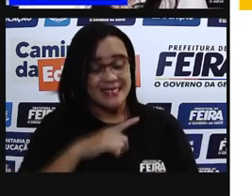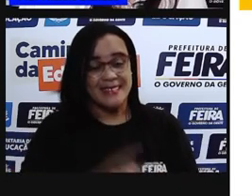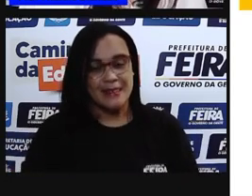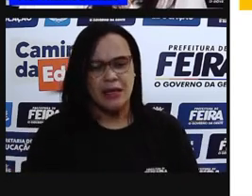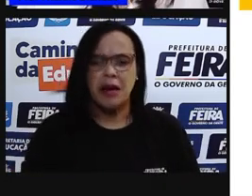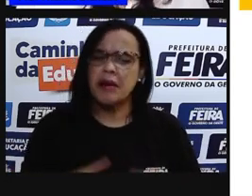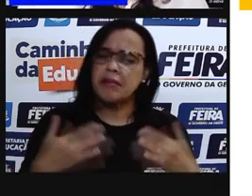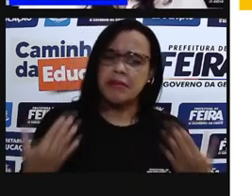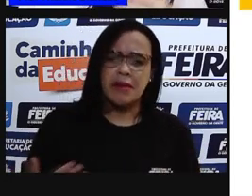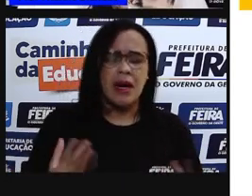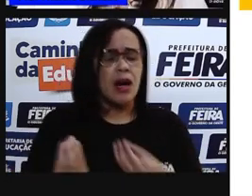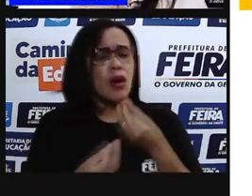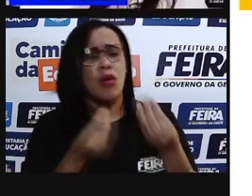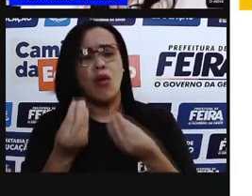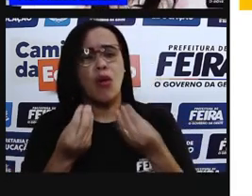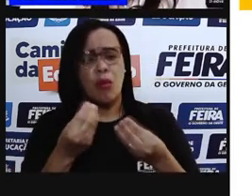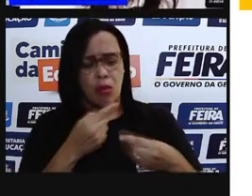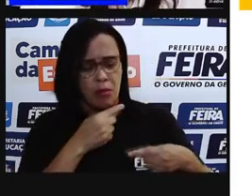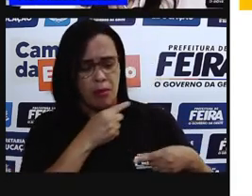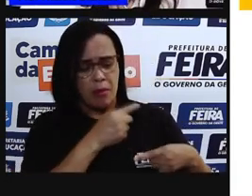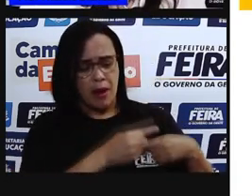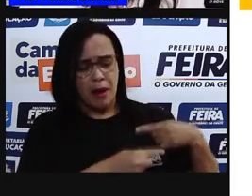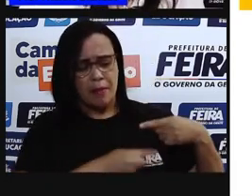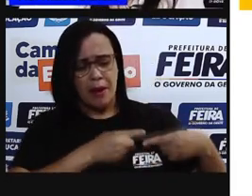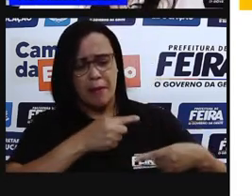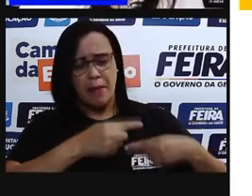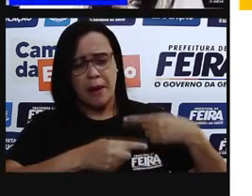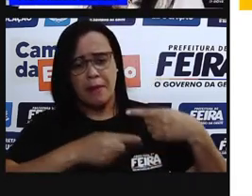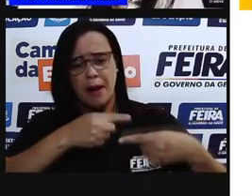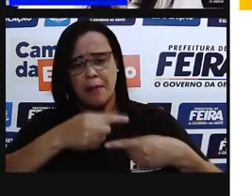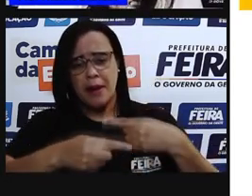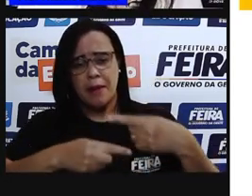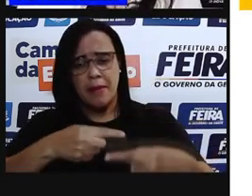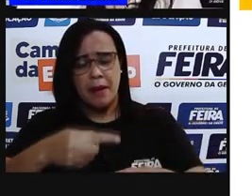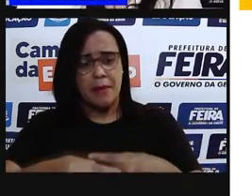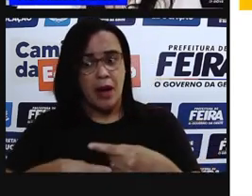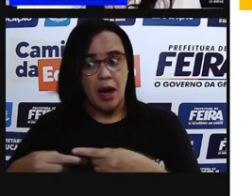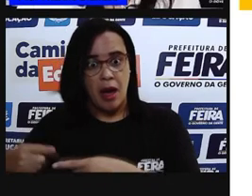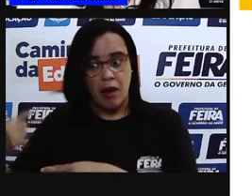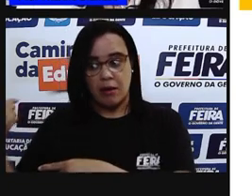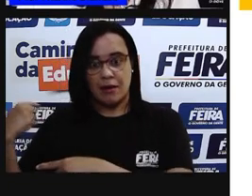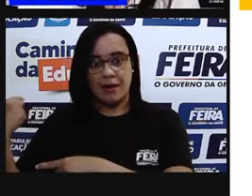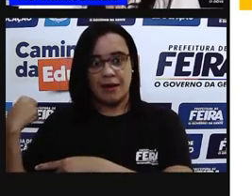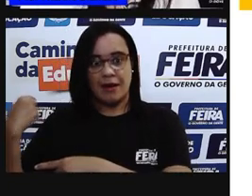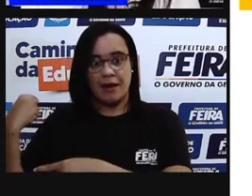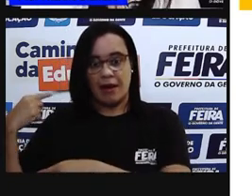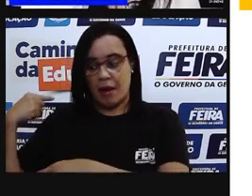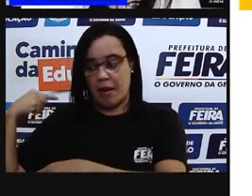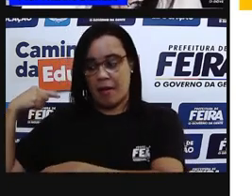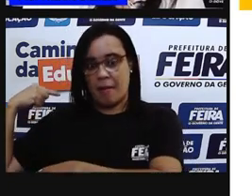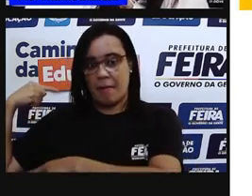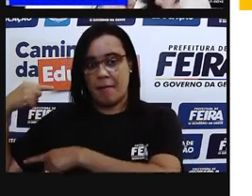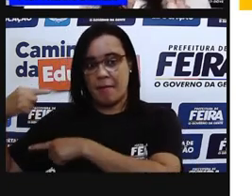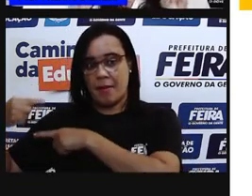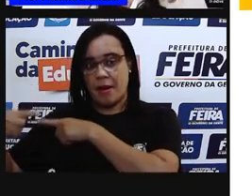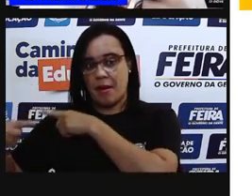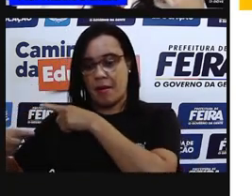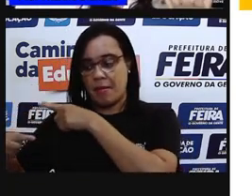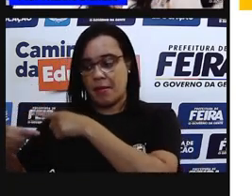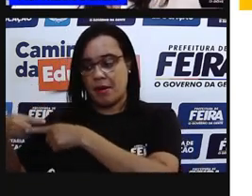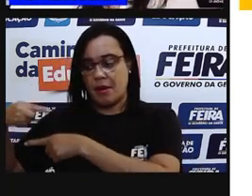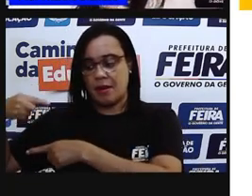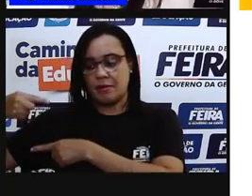é isso mesmo? Como é que é passado adiante? Essas informações biológicas, essas